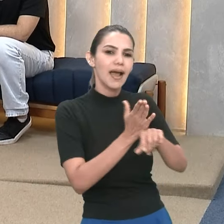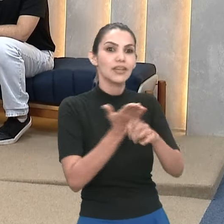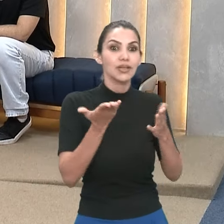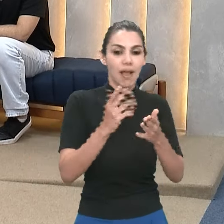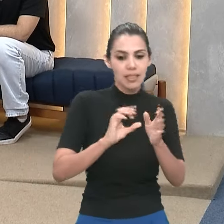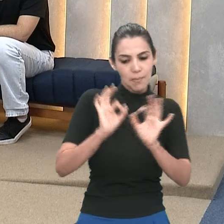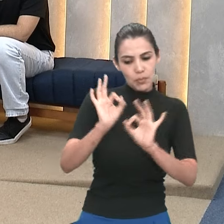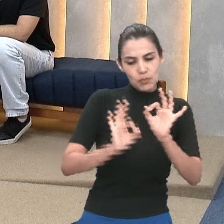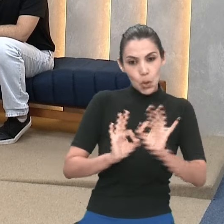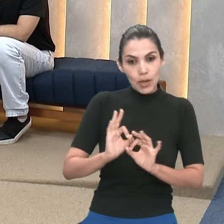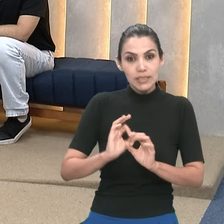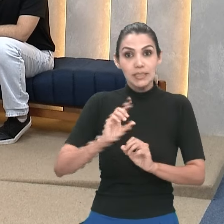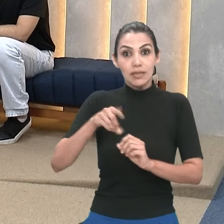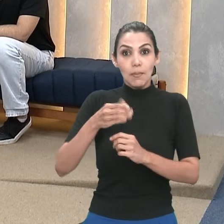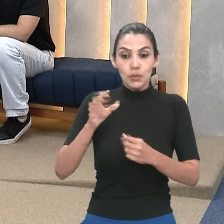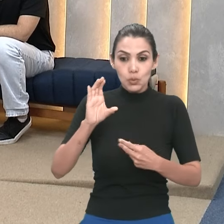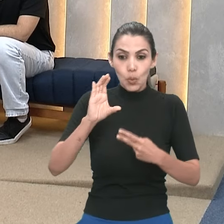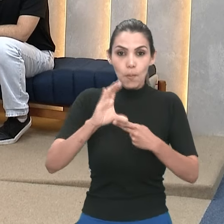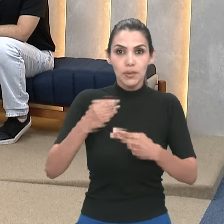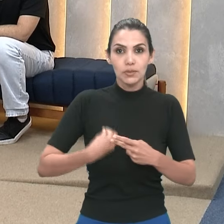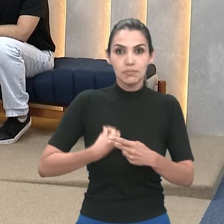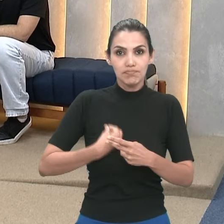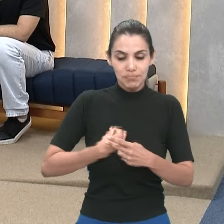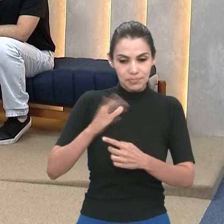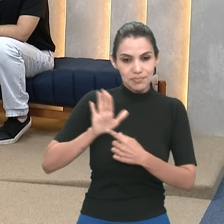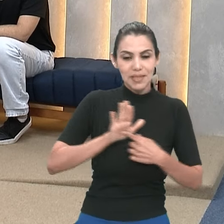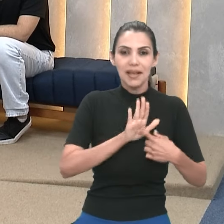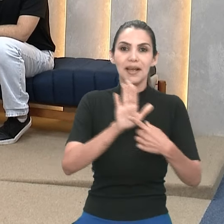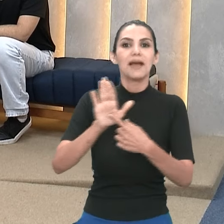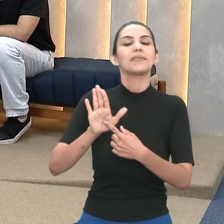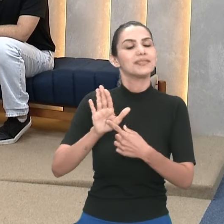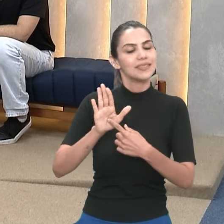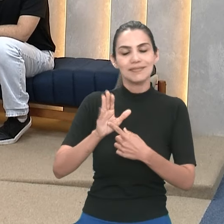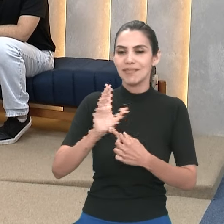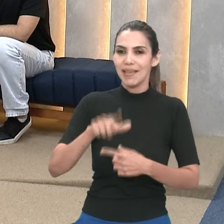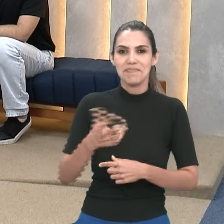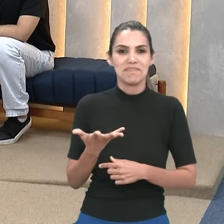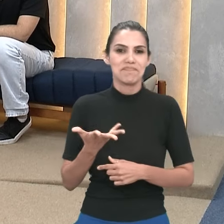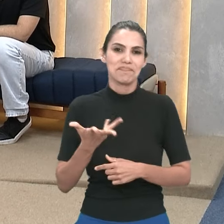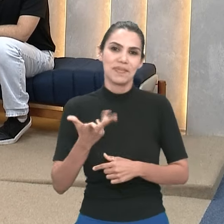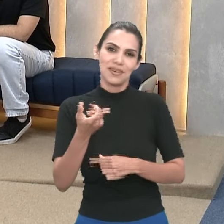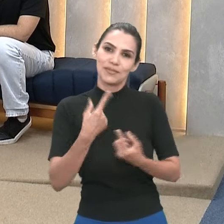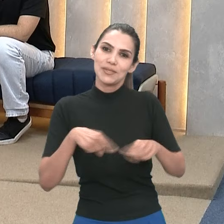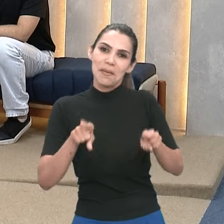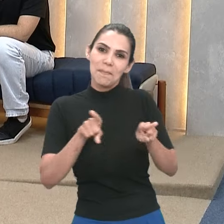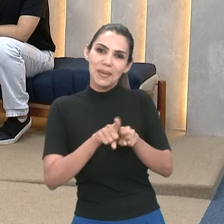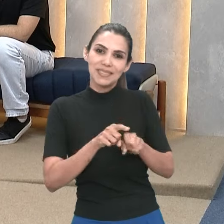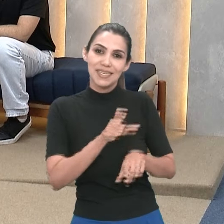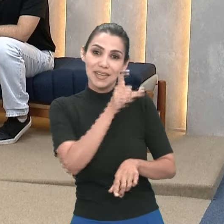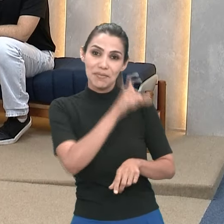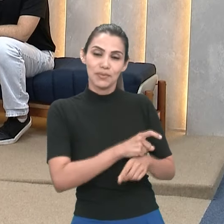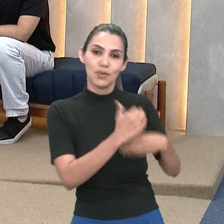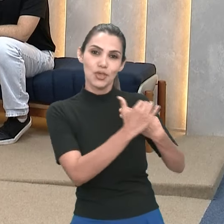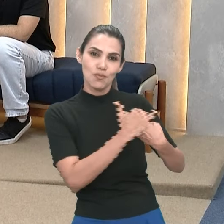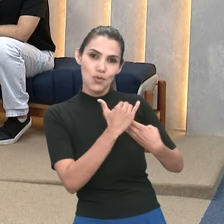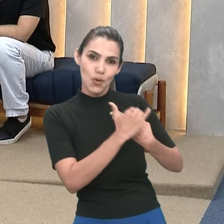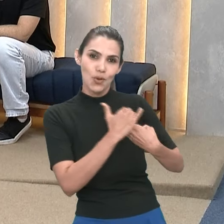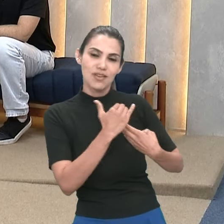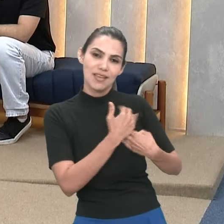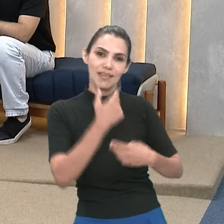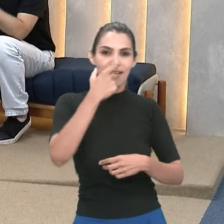que ele consagra o trabalho daquela parceria orientadora e orientado, né? Então, nossos professores e nossos